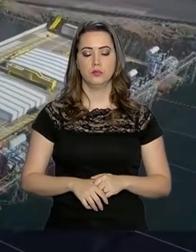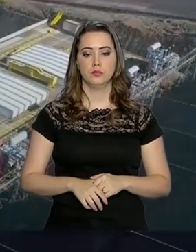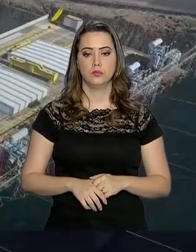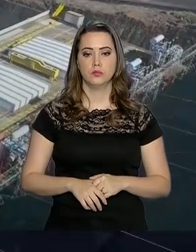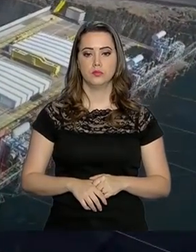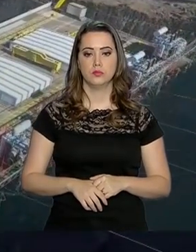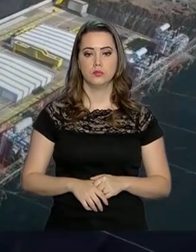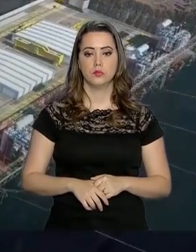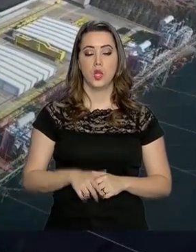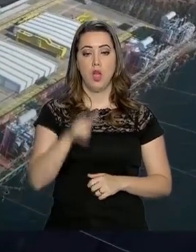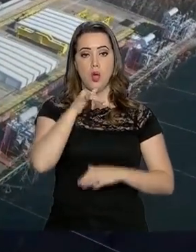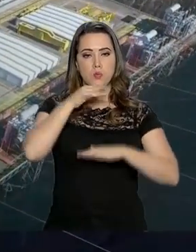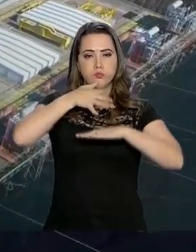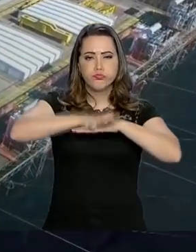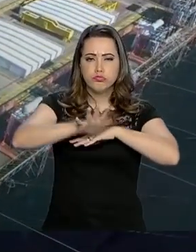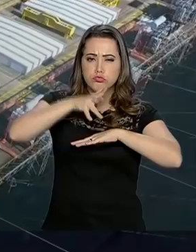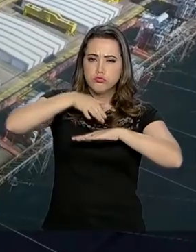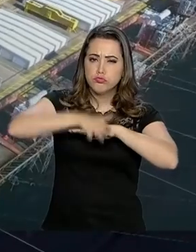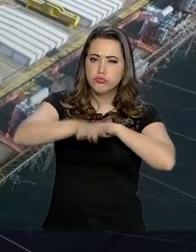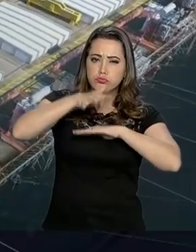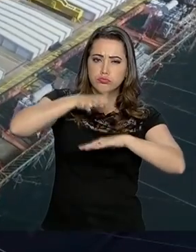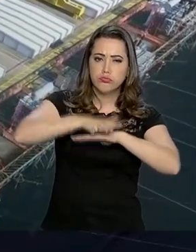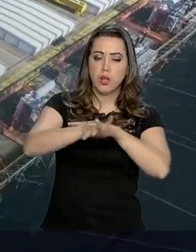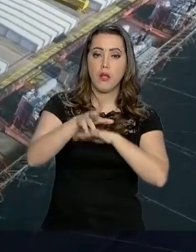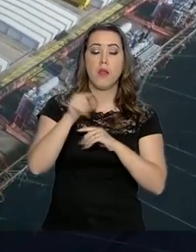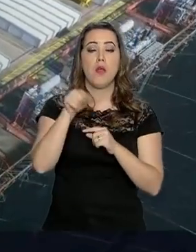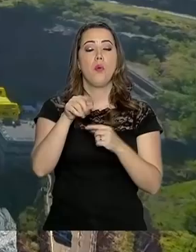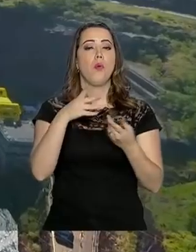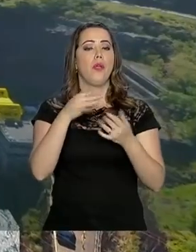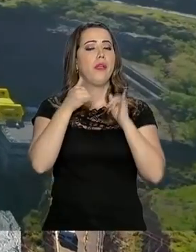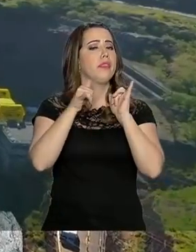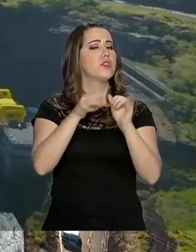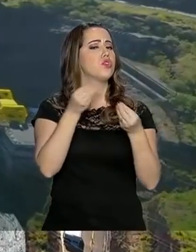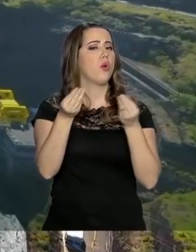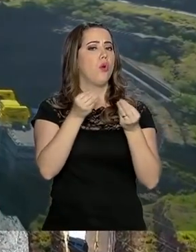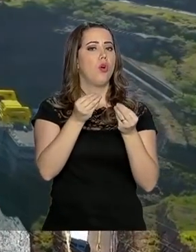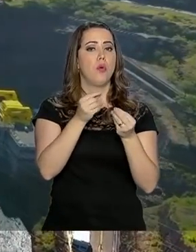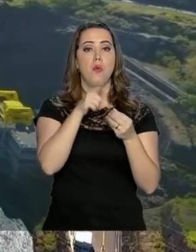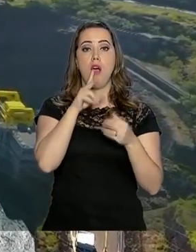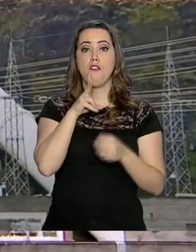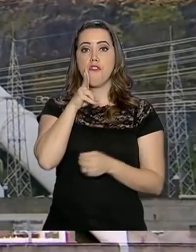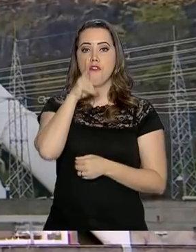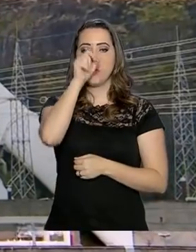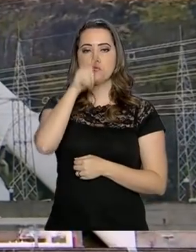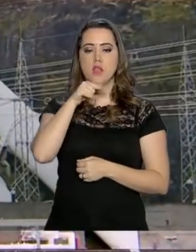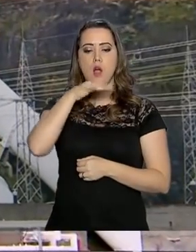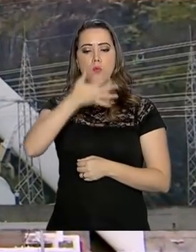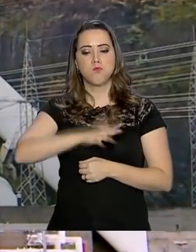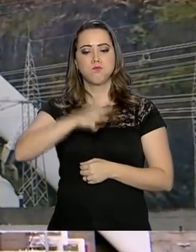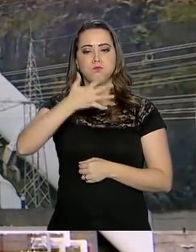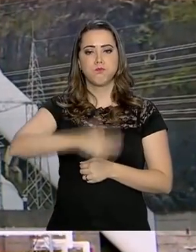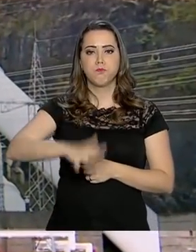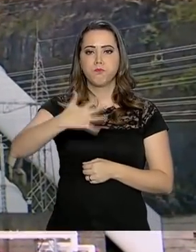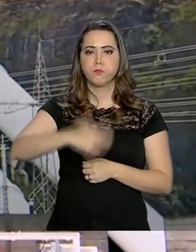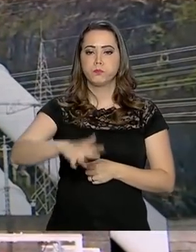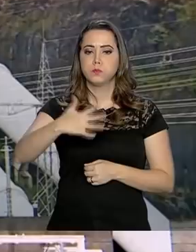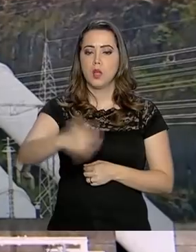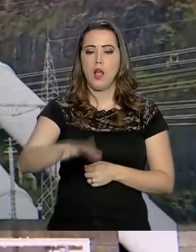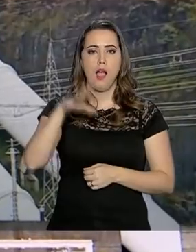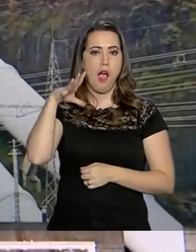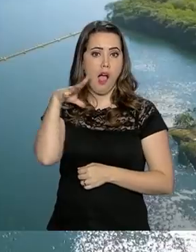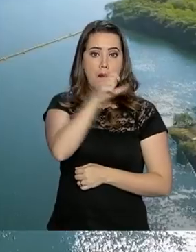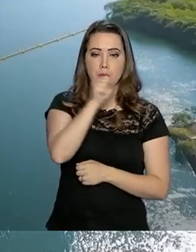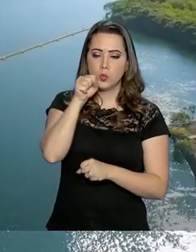Uma usina hidrelétrica gera energia com a força da pressão da água. Represada, a água passa por turbinas em alta